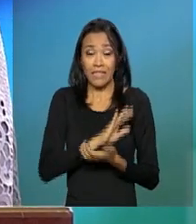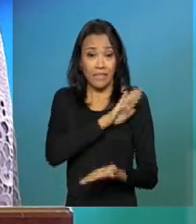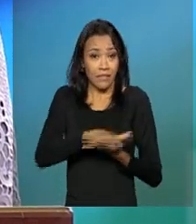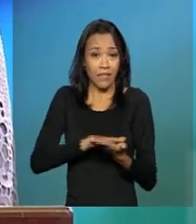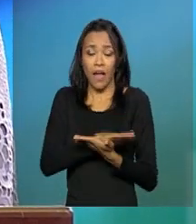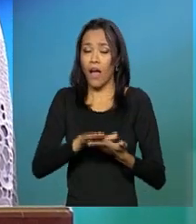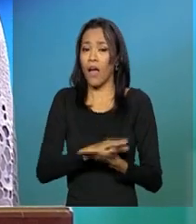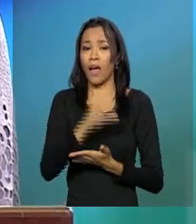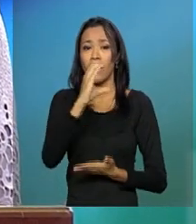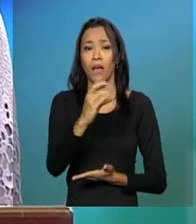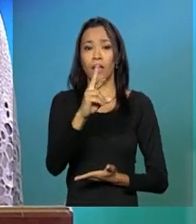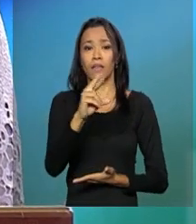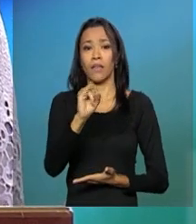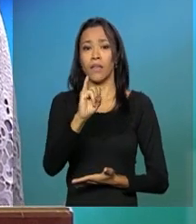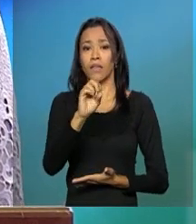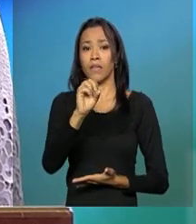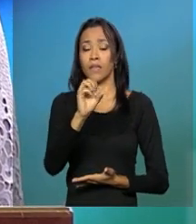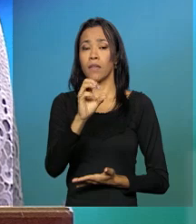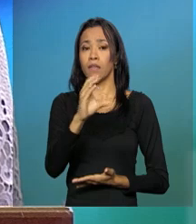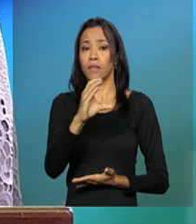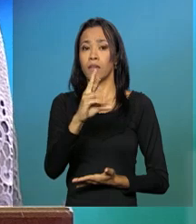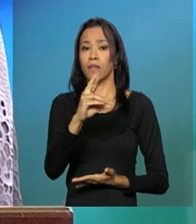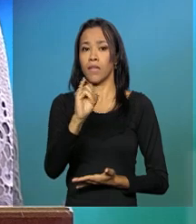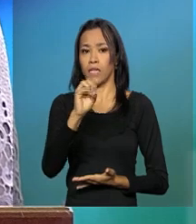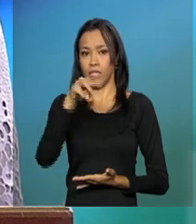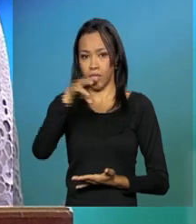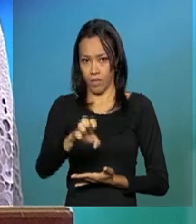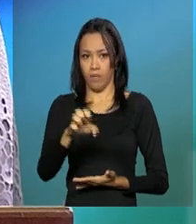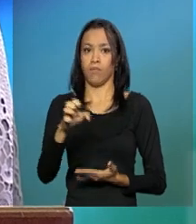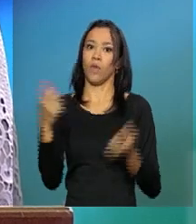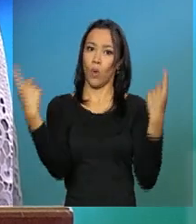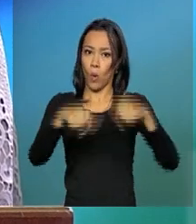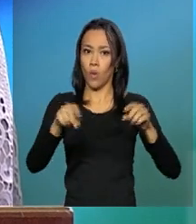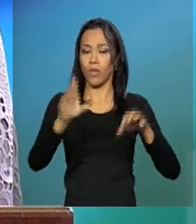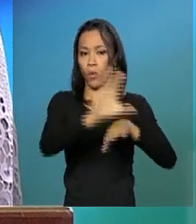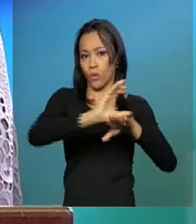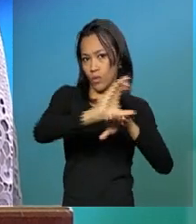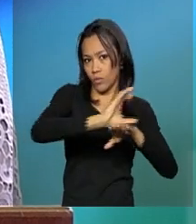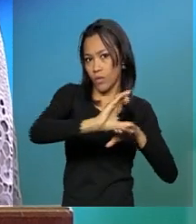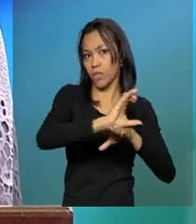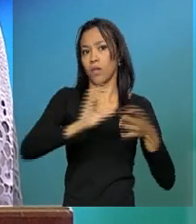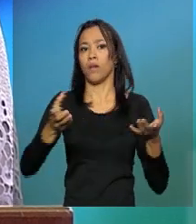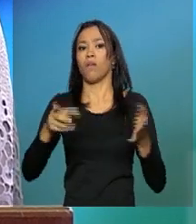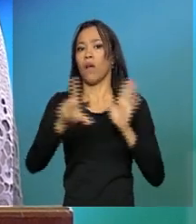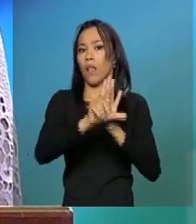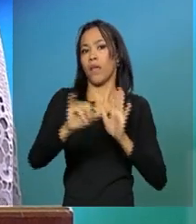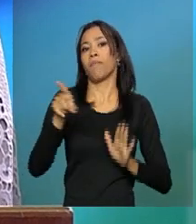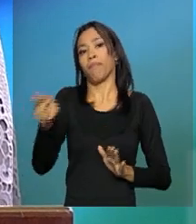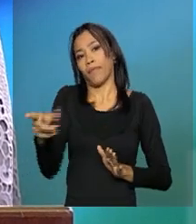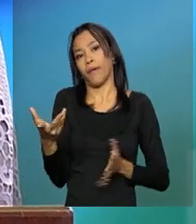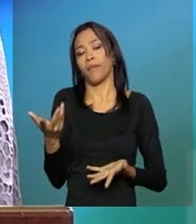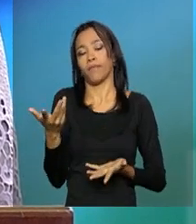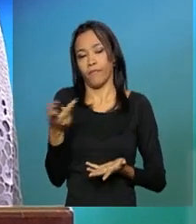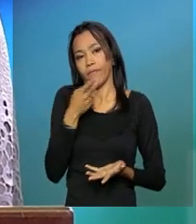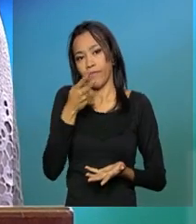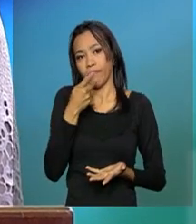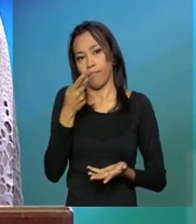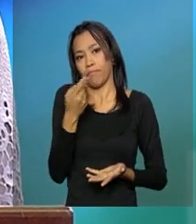previsto na Constituição e nas leis para justificar a interrupção de meu mandato.